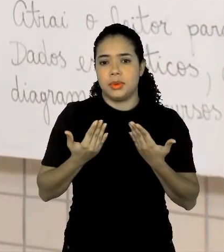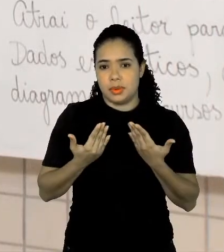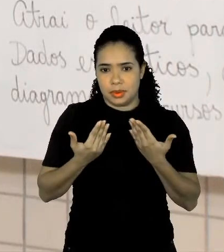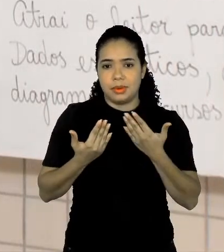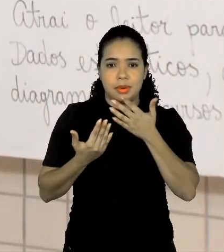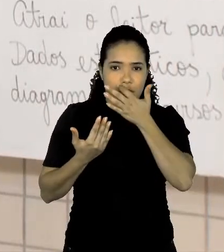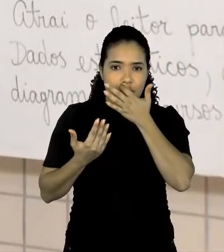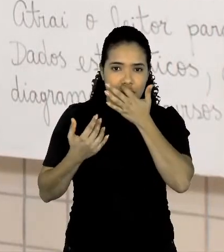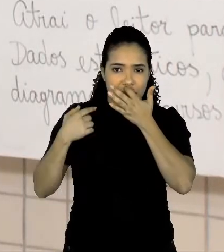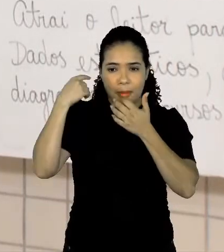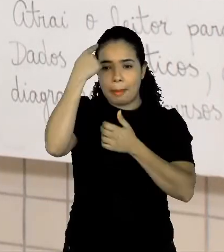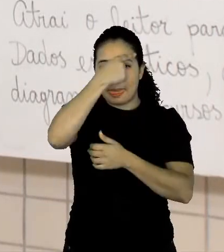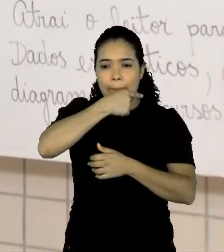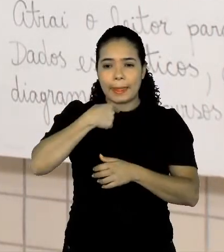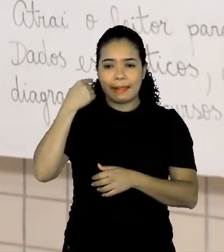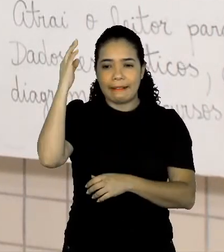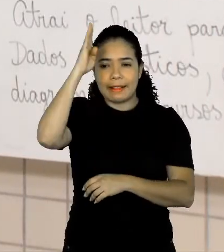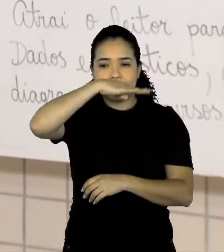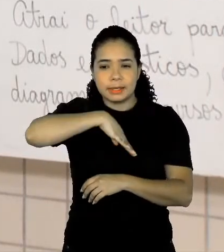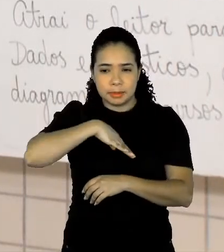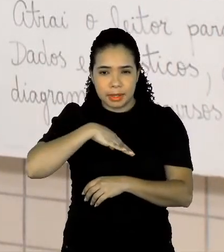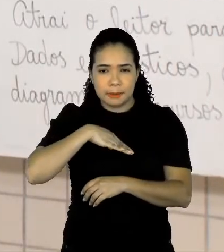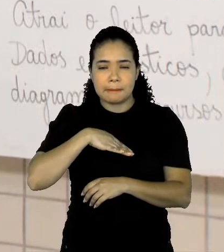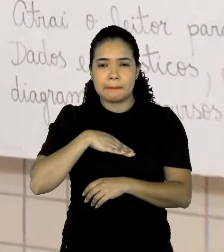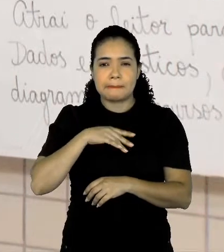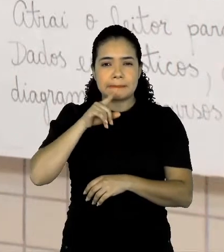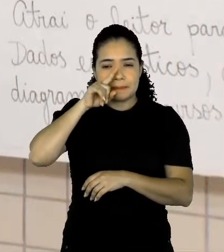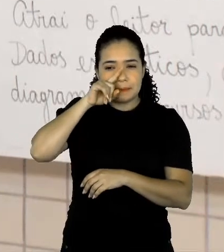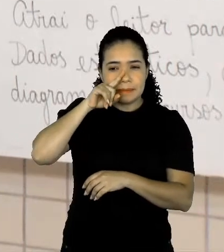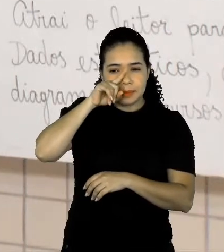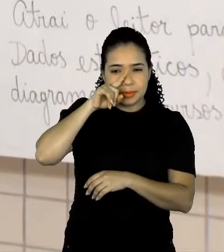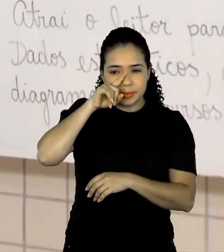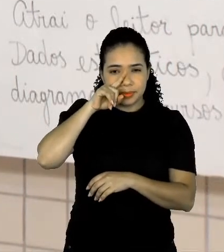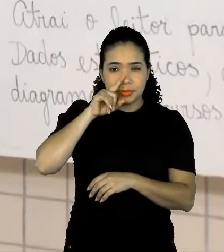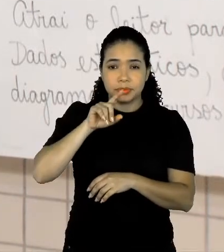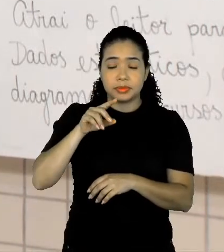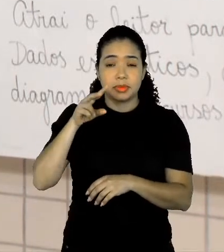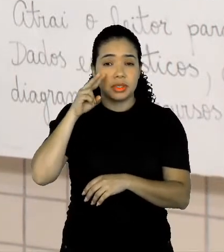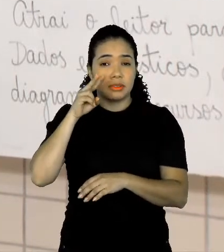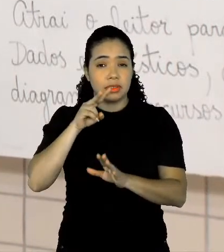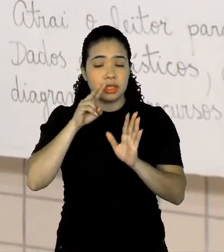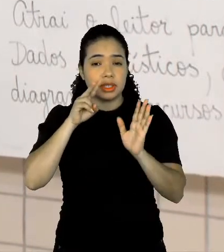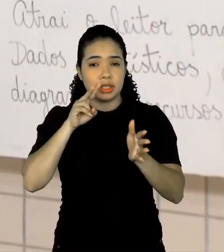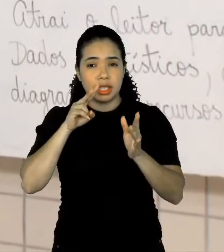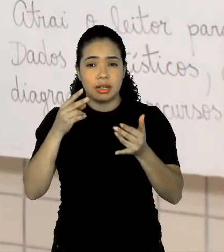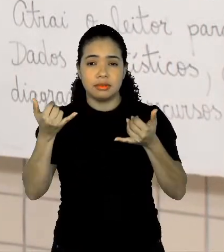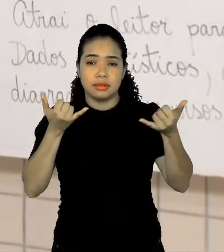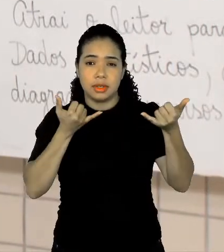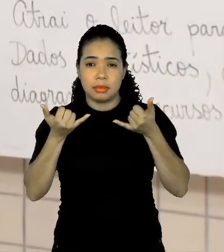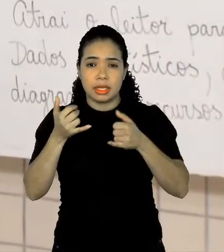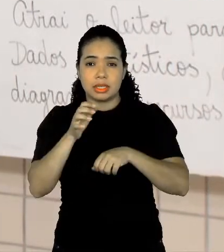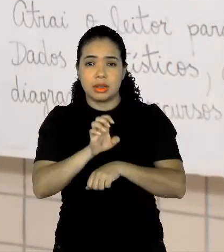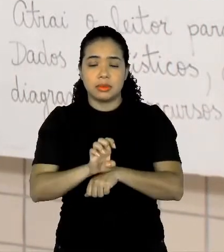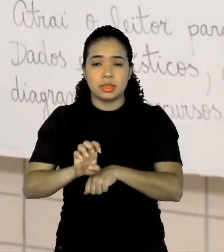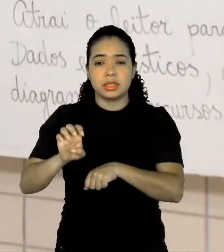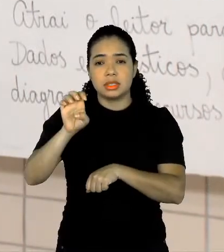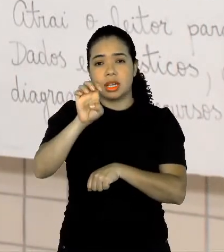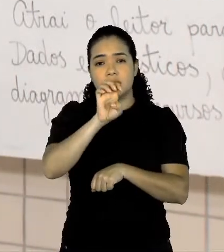com ele com a cara de mal, porque é um vírus perigoso mesmo. Tanto é que nós vimos lá, nos dados estatísticos,